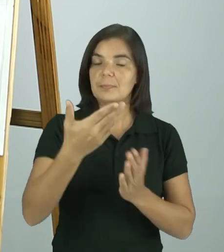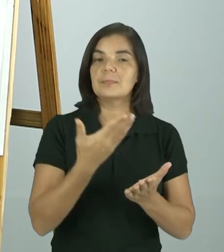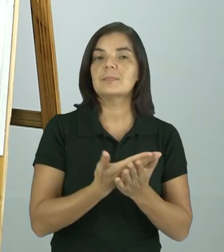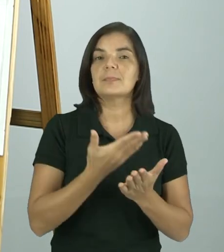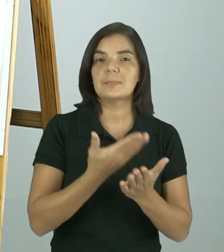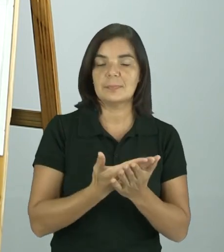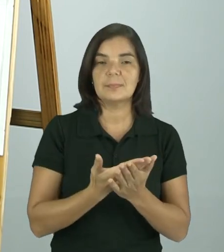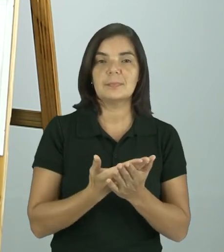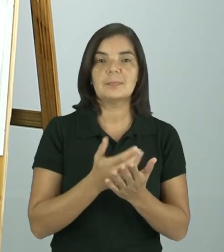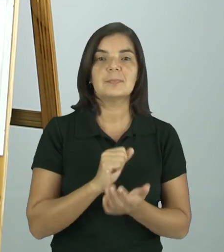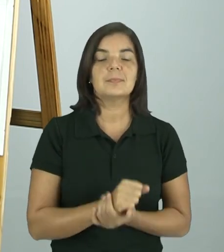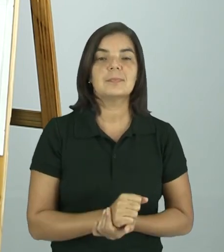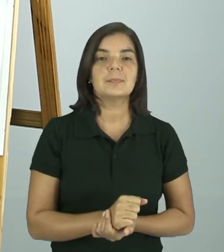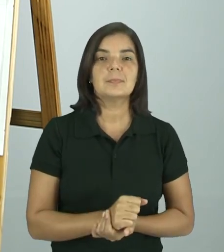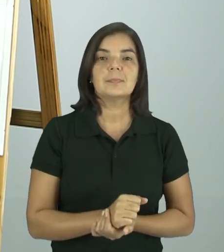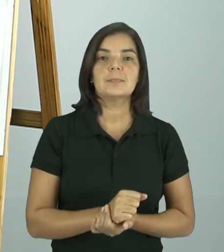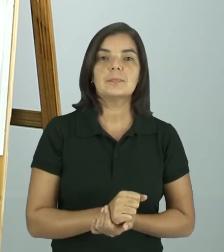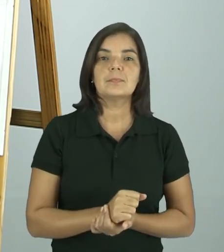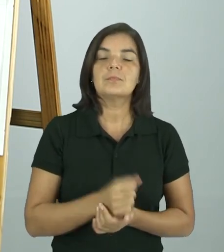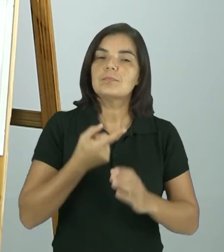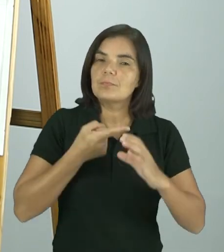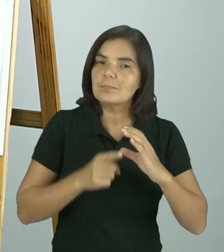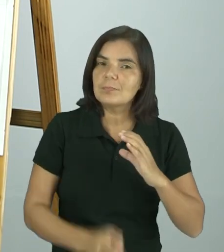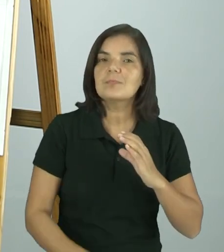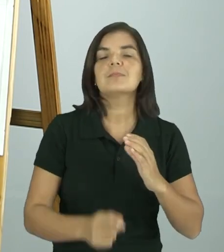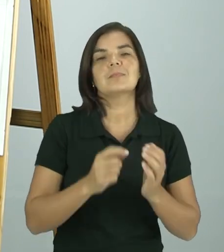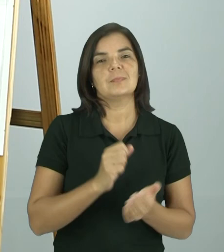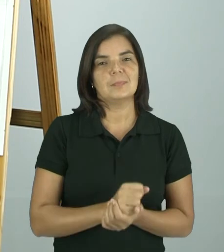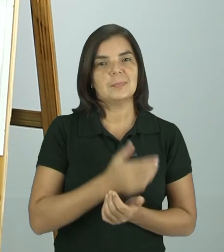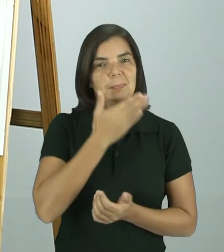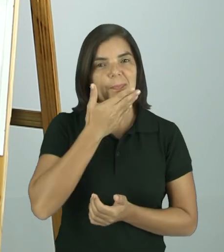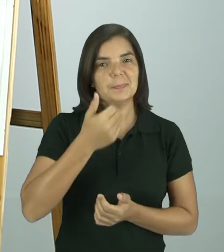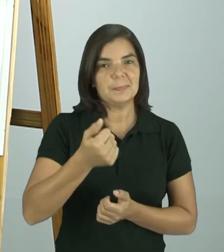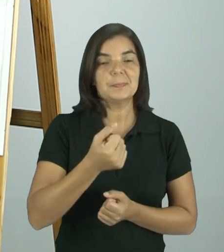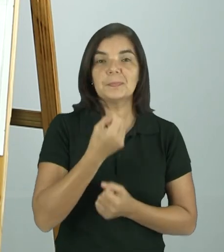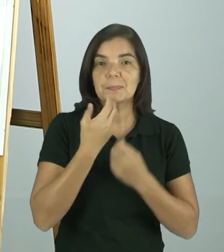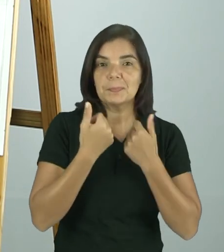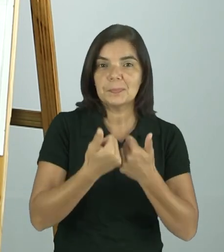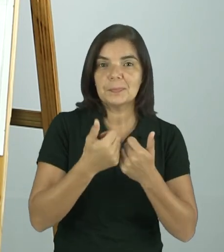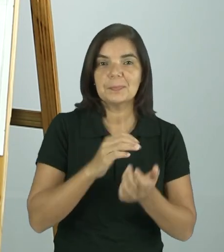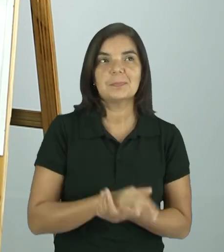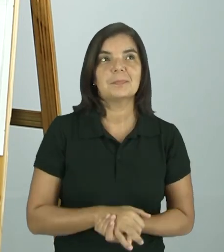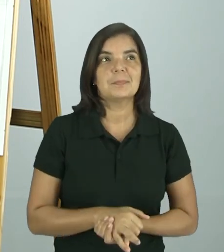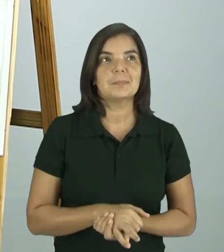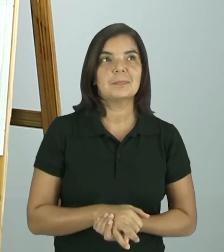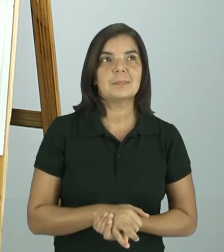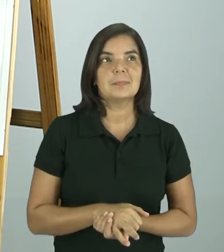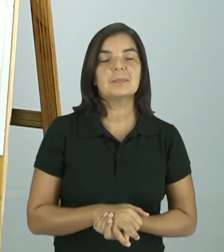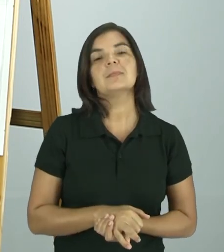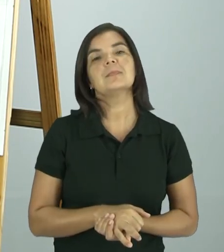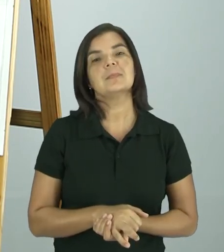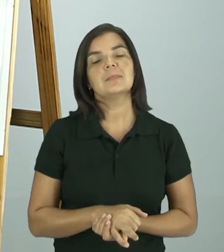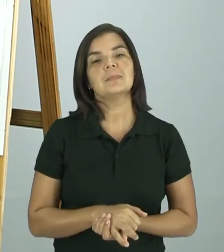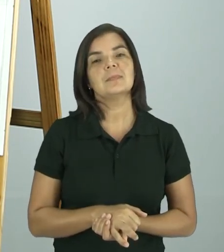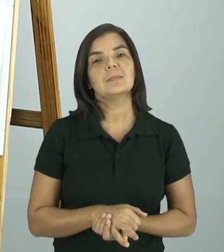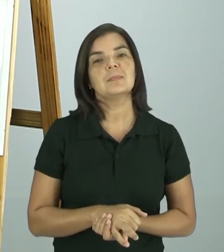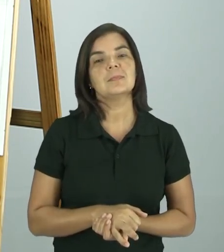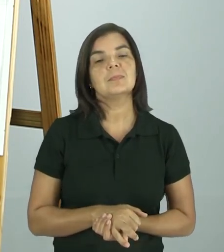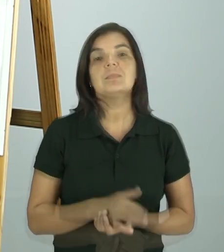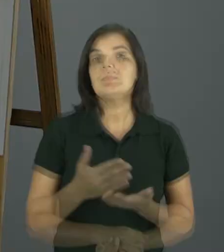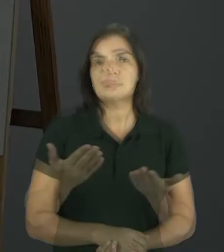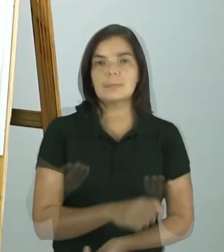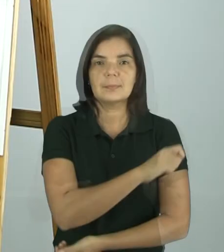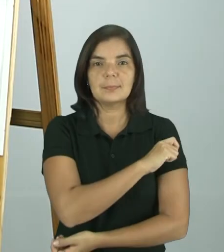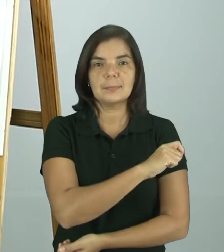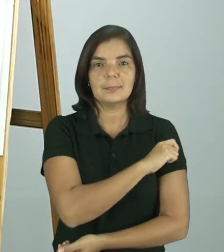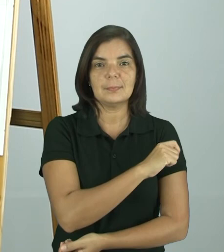aula, nós vamos nos aprofundarmos melhor. Tudo bem? Nós vamos nos aprofundar este assunto. E